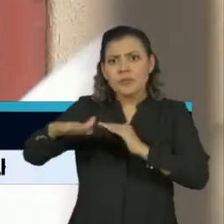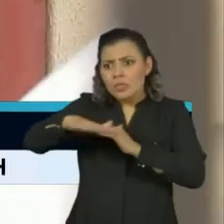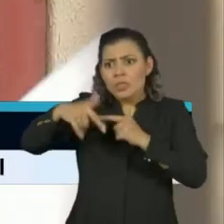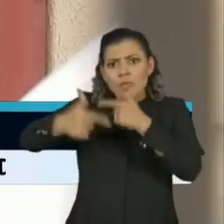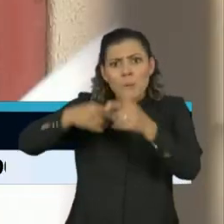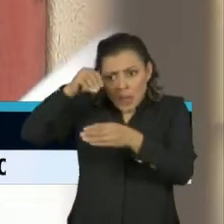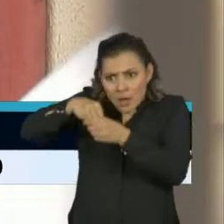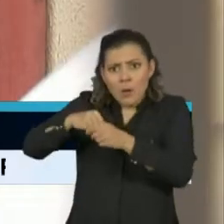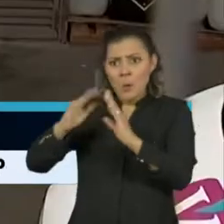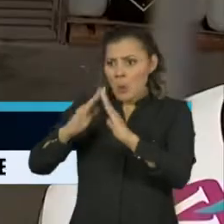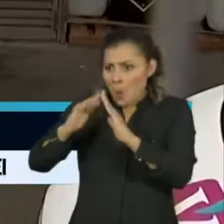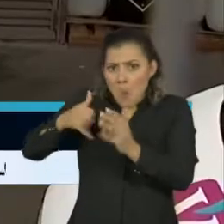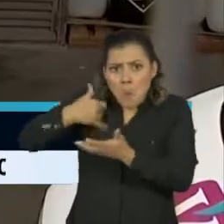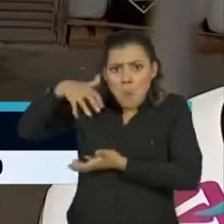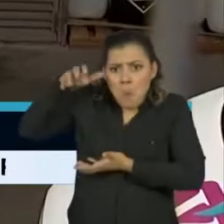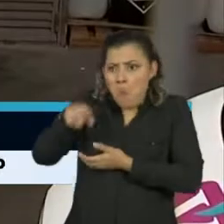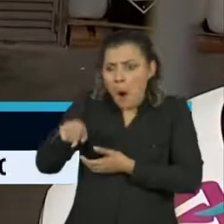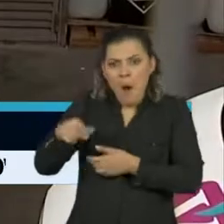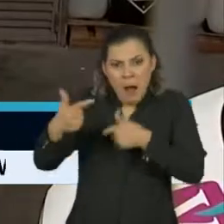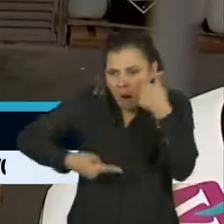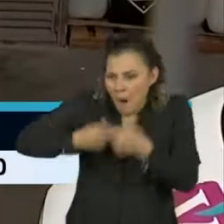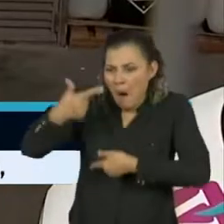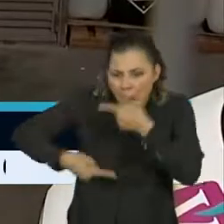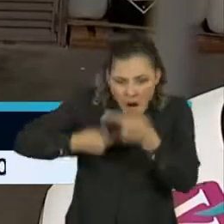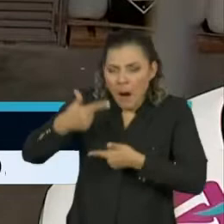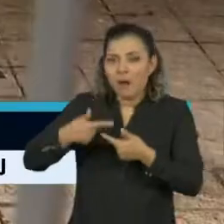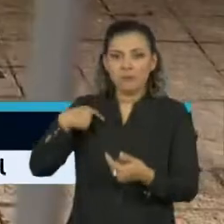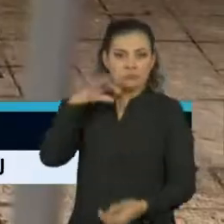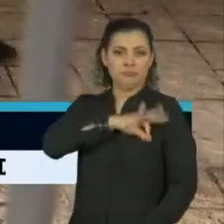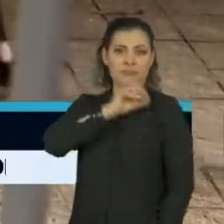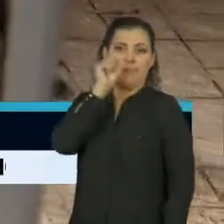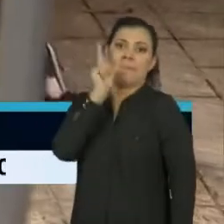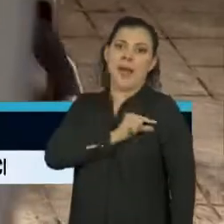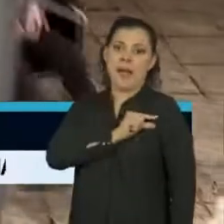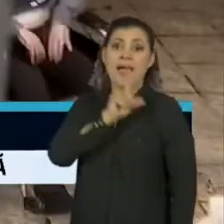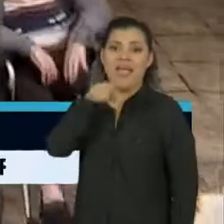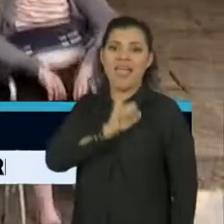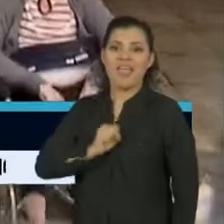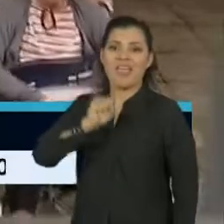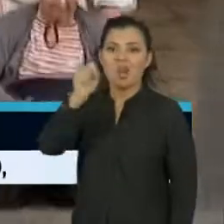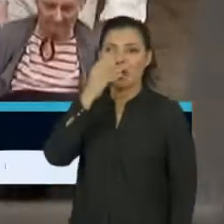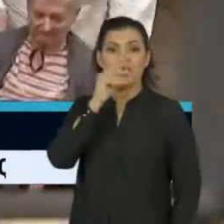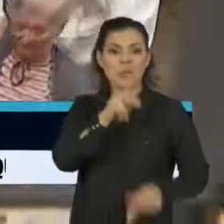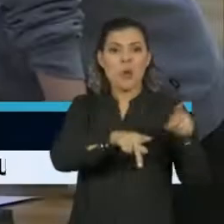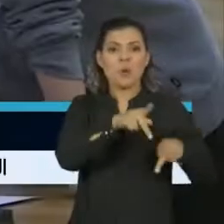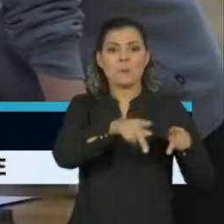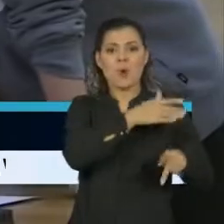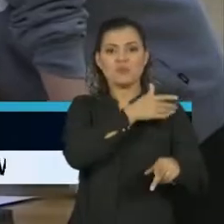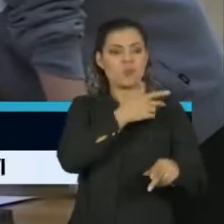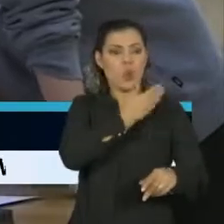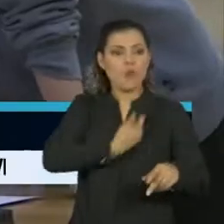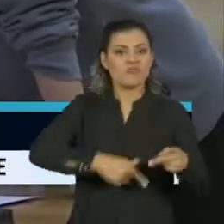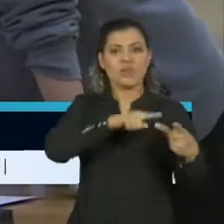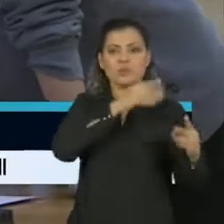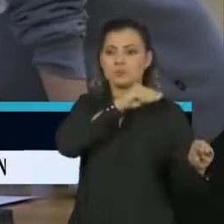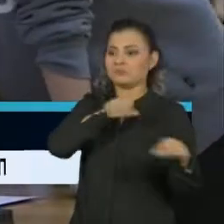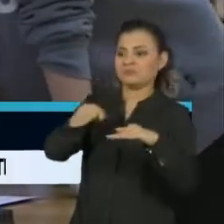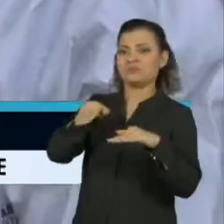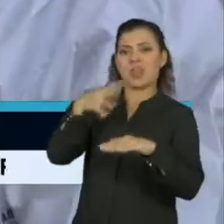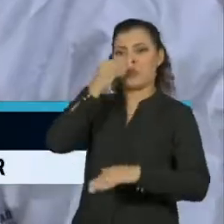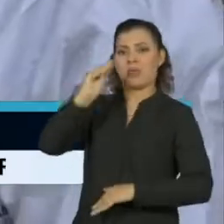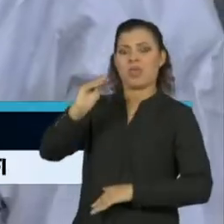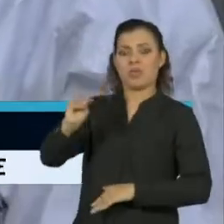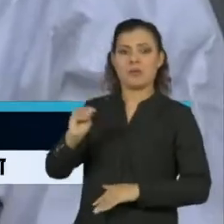nestas casas, muitas vezes sobrecarregados e mal pagos, são os heróis esquecidos da pandemia. A Itália